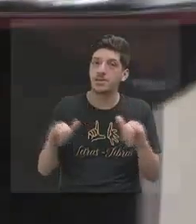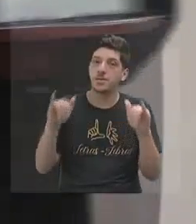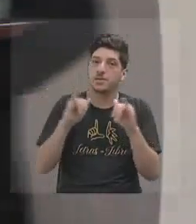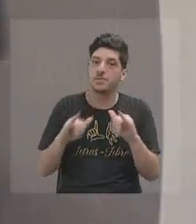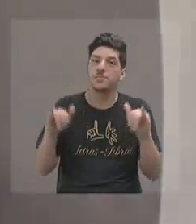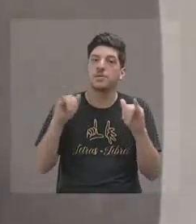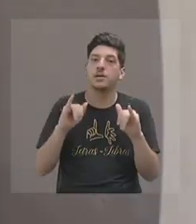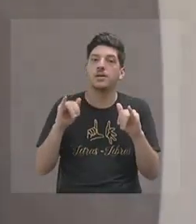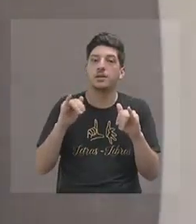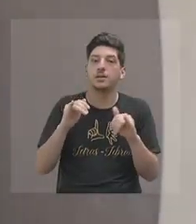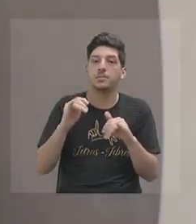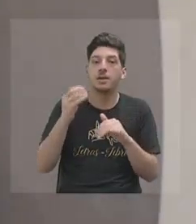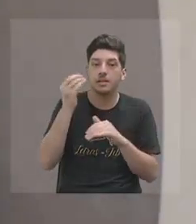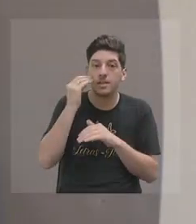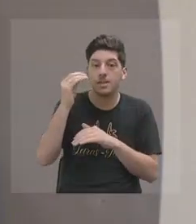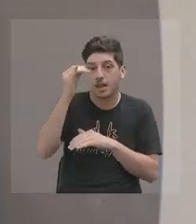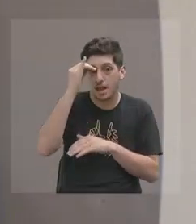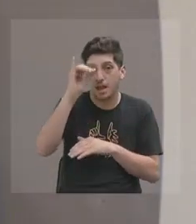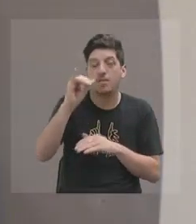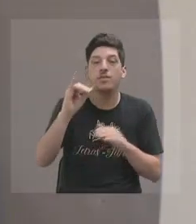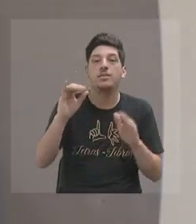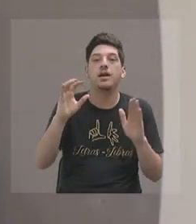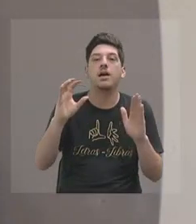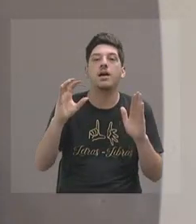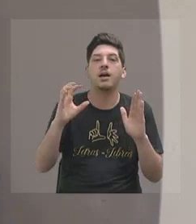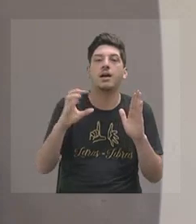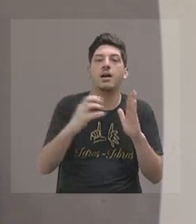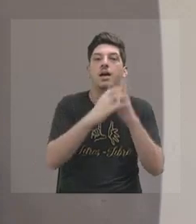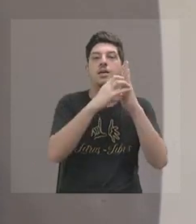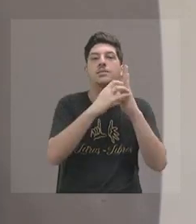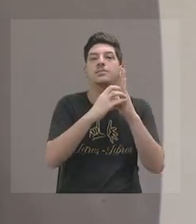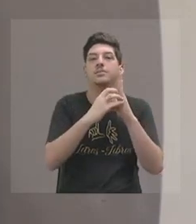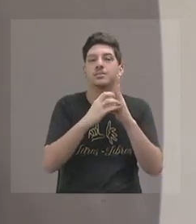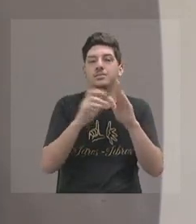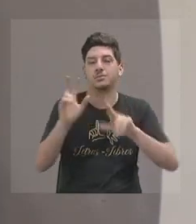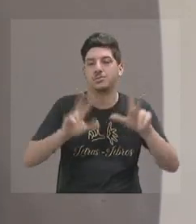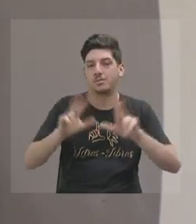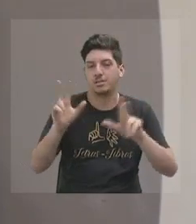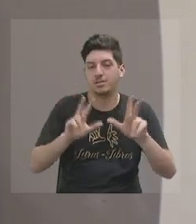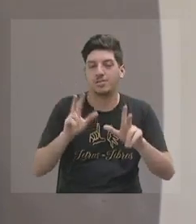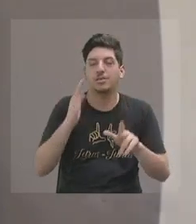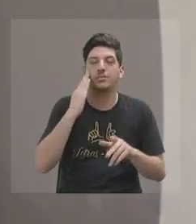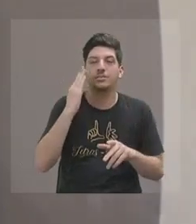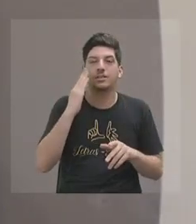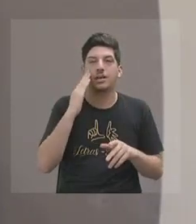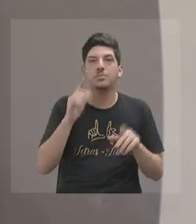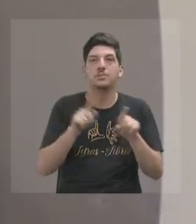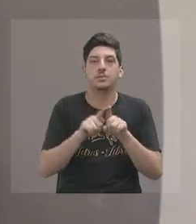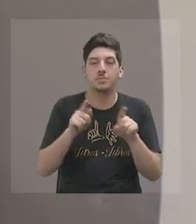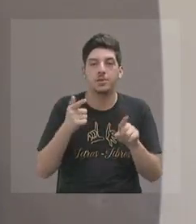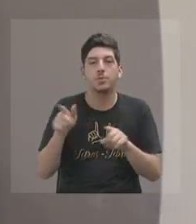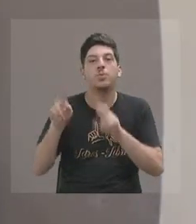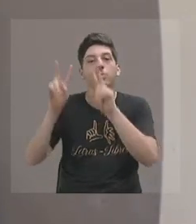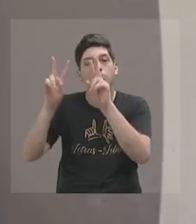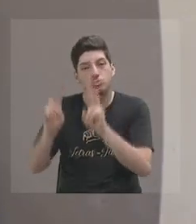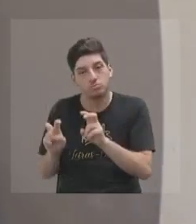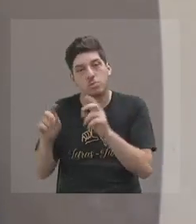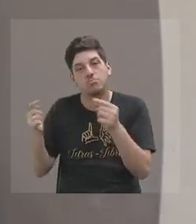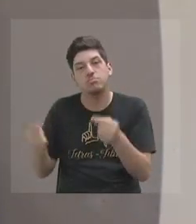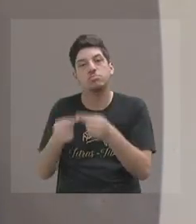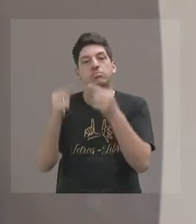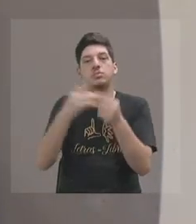prevenção contra a AIDS no Carnaval, aí já é outro assunto que também está ligado à saúde,